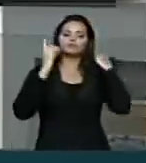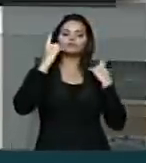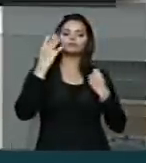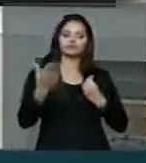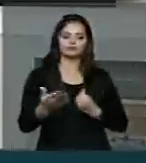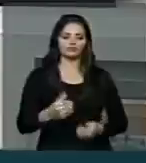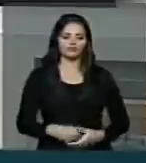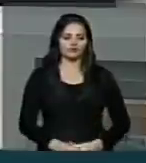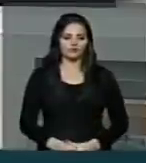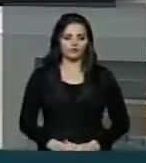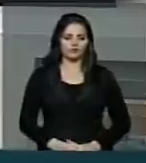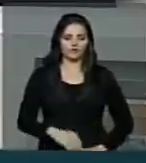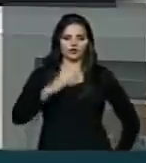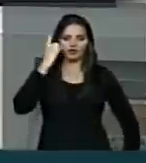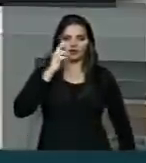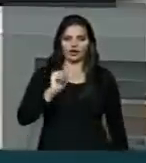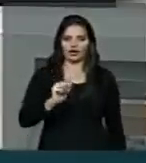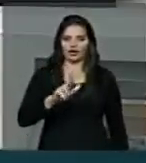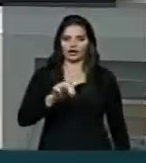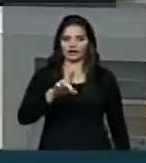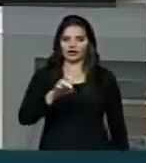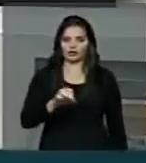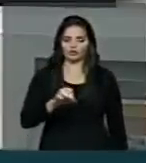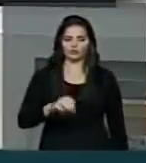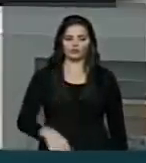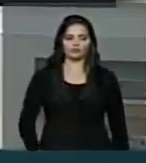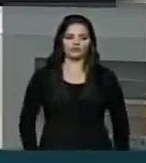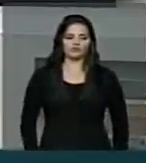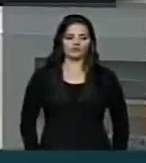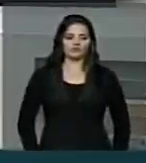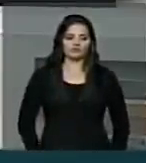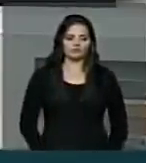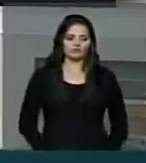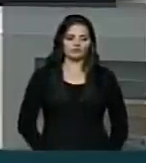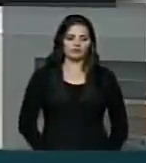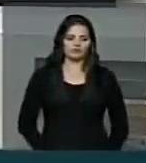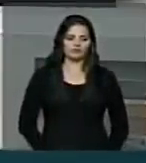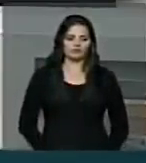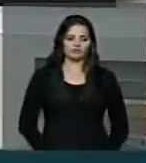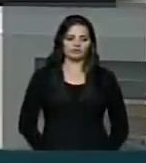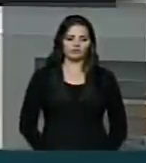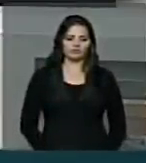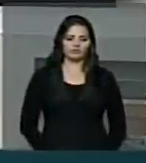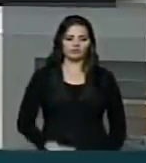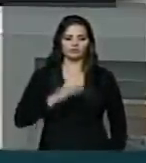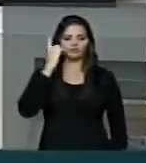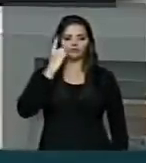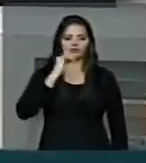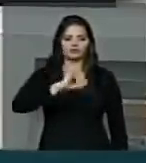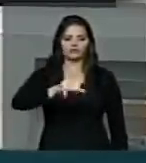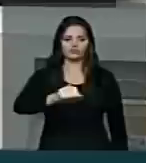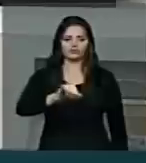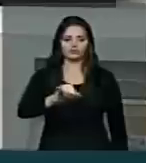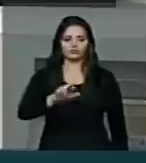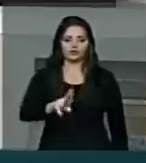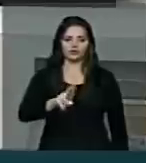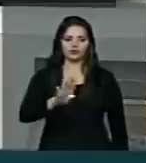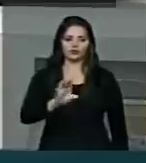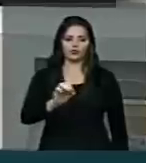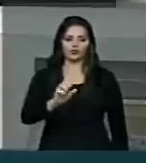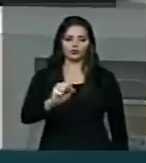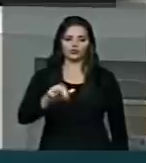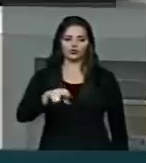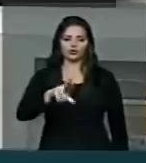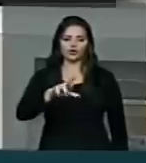Deputada, deputado Arnaldo Jordi, deputado Jair Bolsonaro, um minuto.